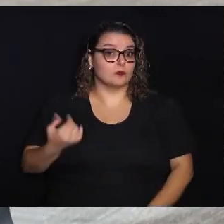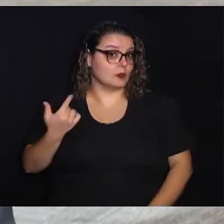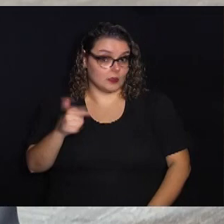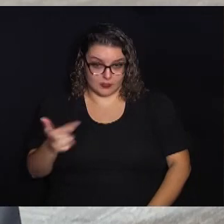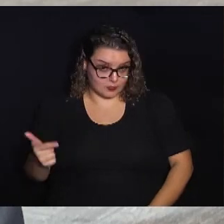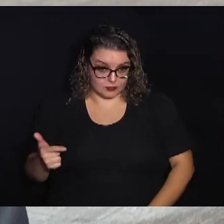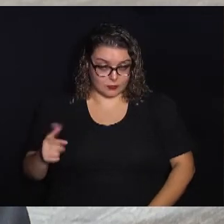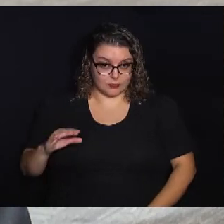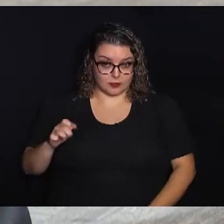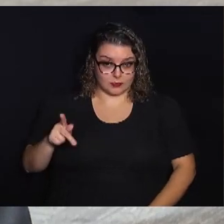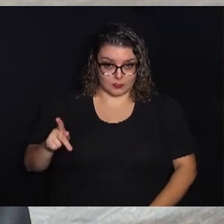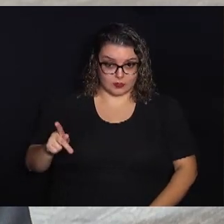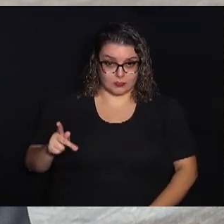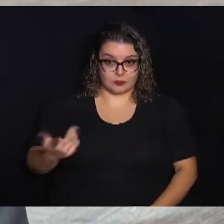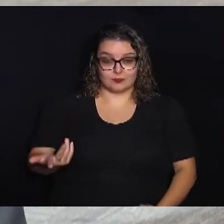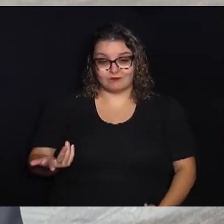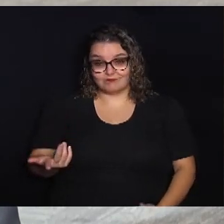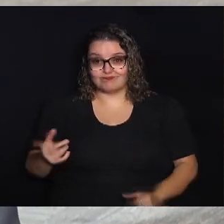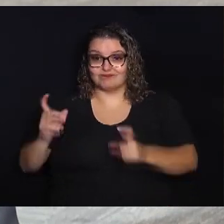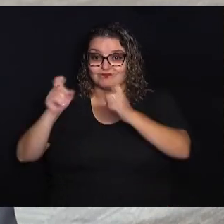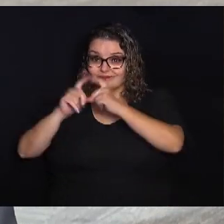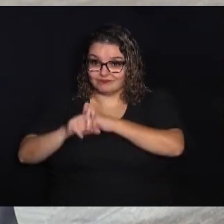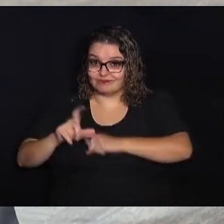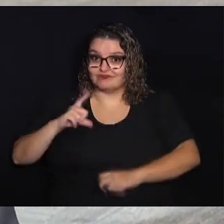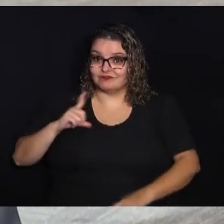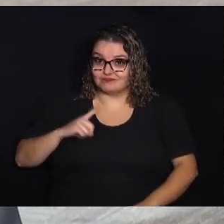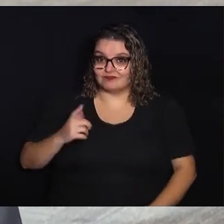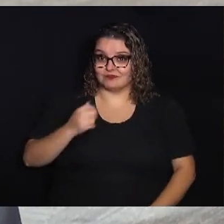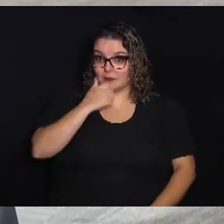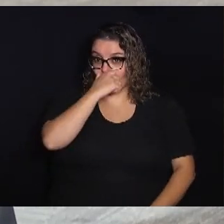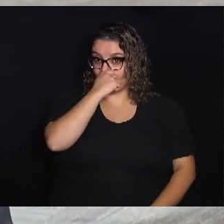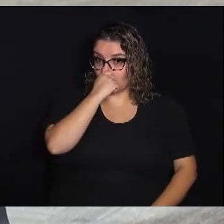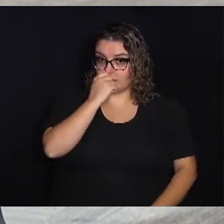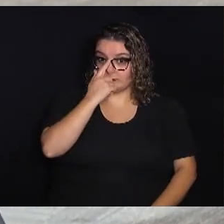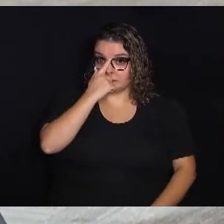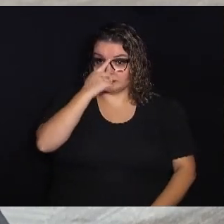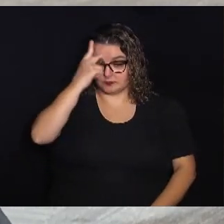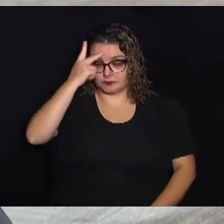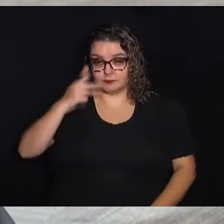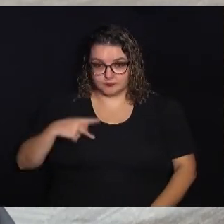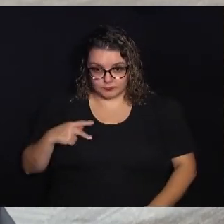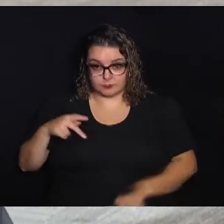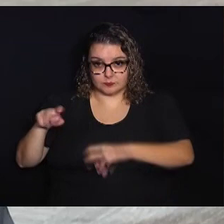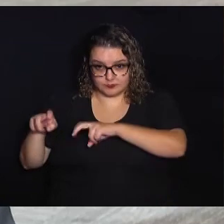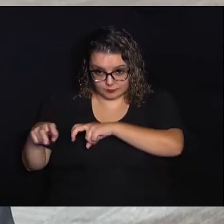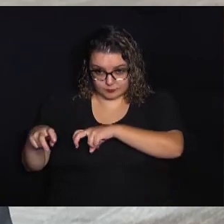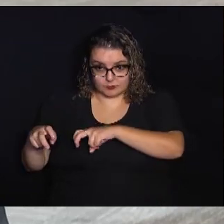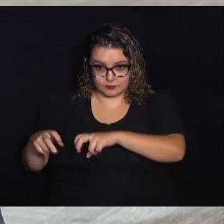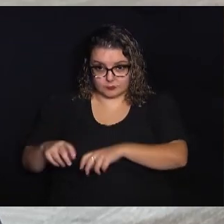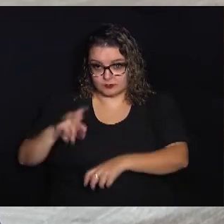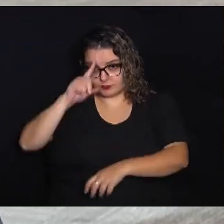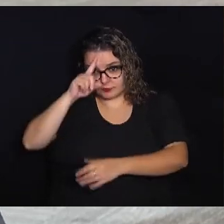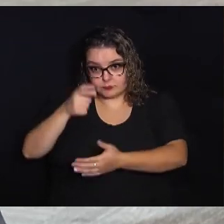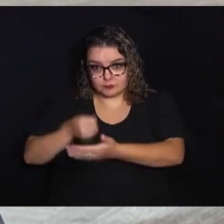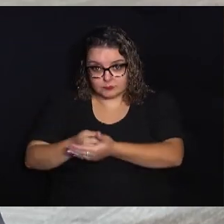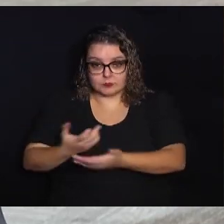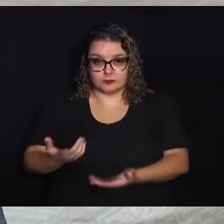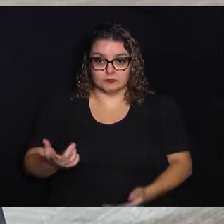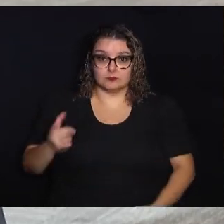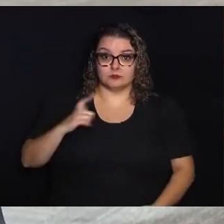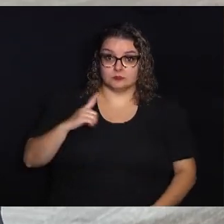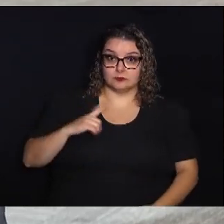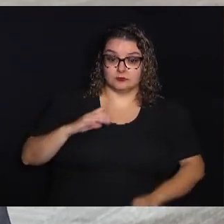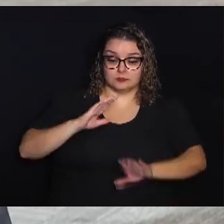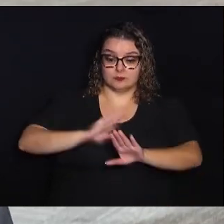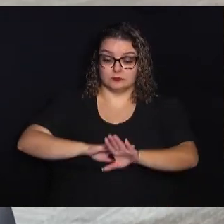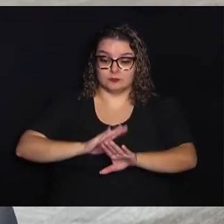essas que não possuem o CEP, acabam criando dificuldades para os proprietários rurais que muitas